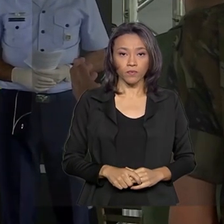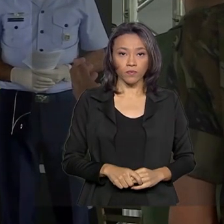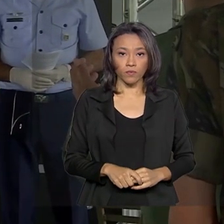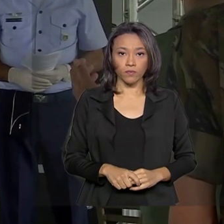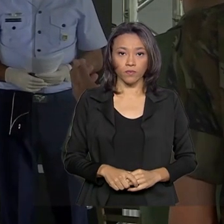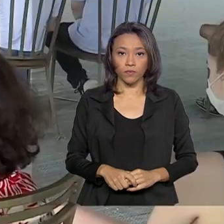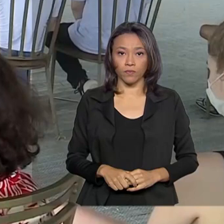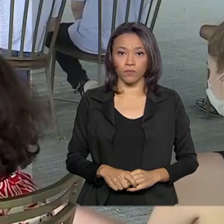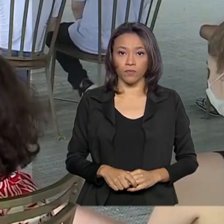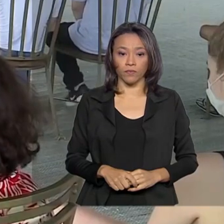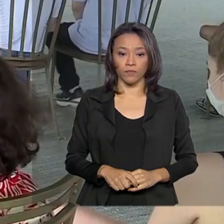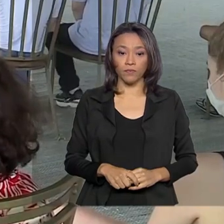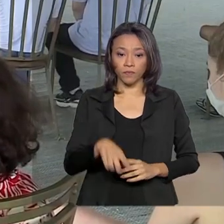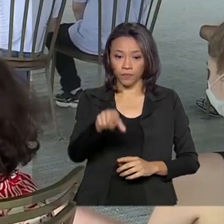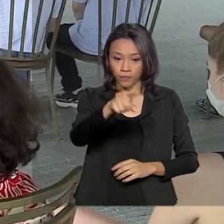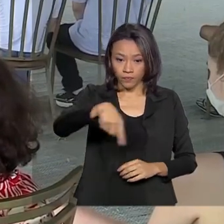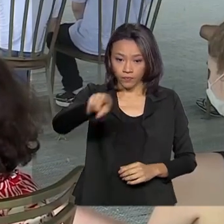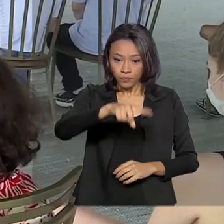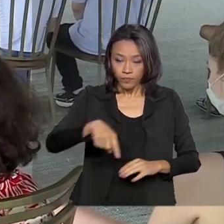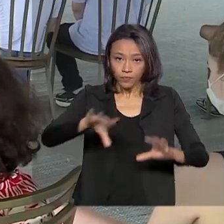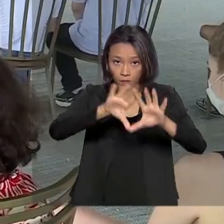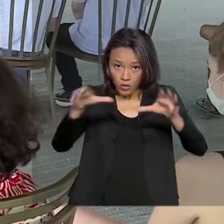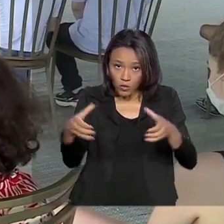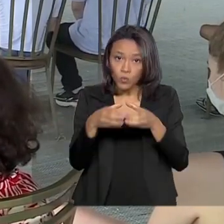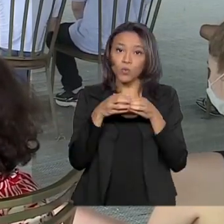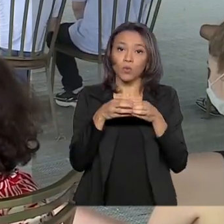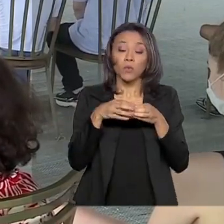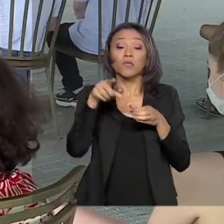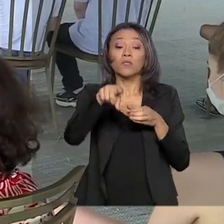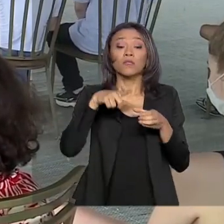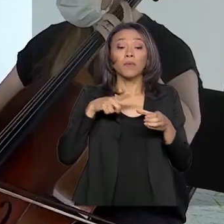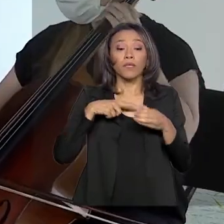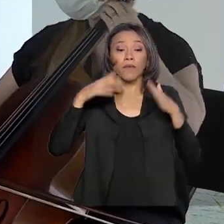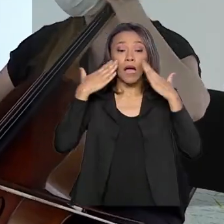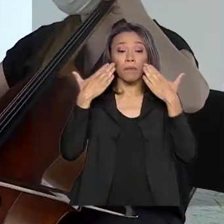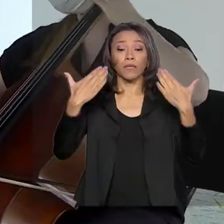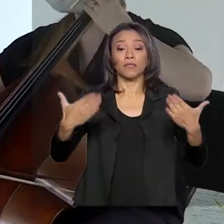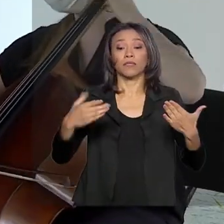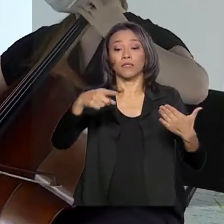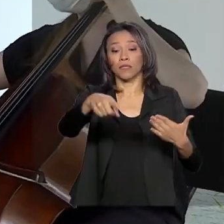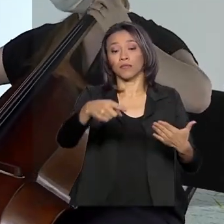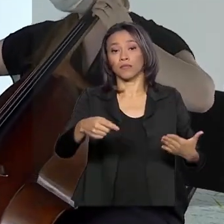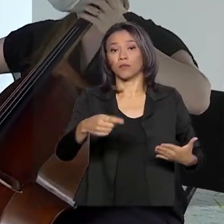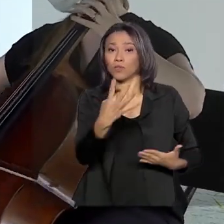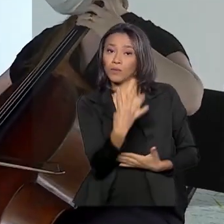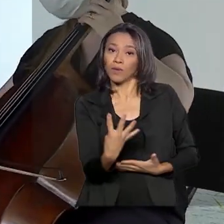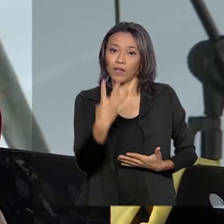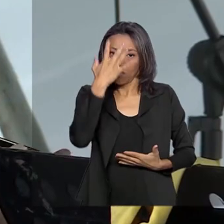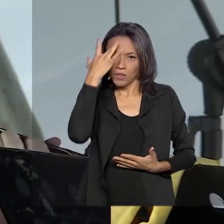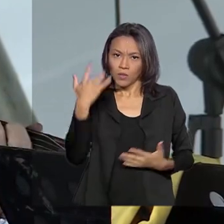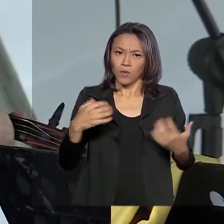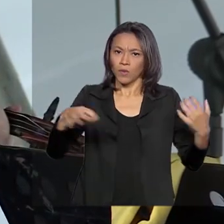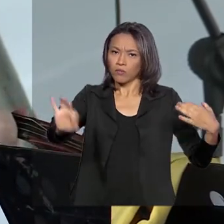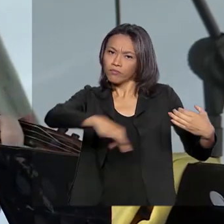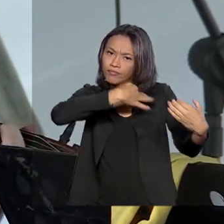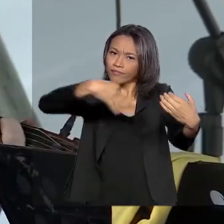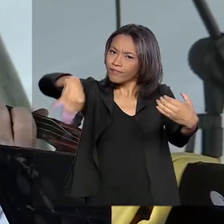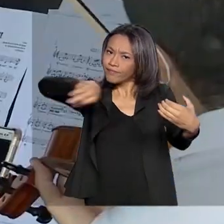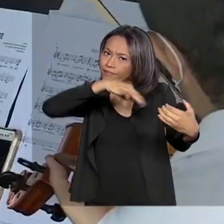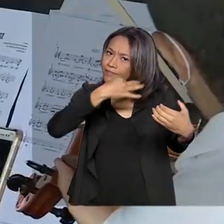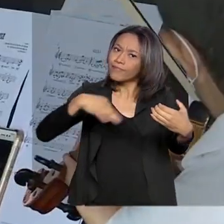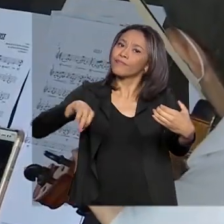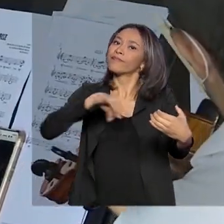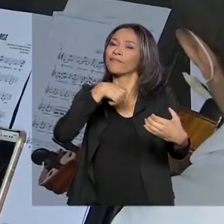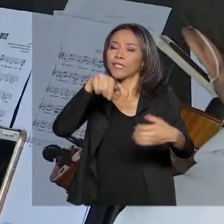O grupo em isolamento também acompanhou a apresentação do Quarteto de Cordas da Orquestra Filarmônica de